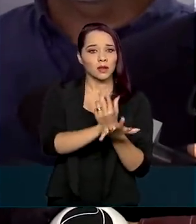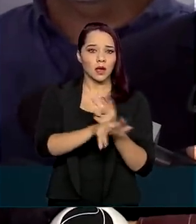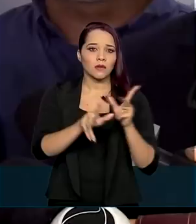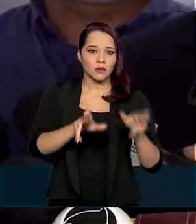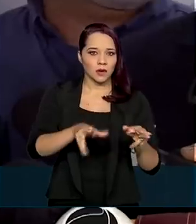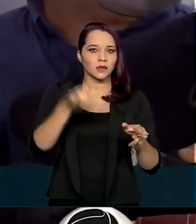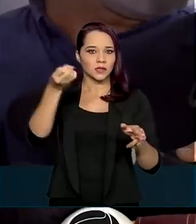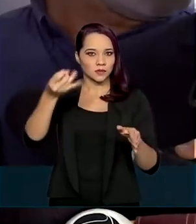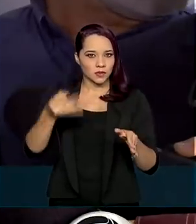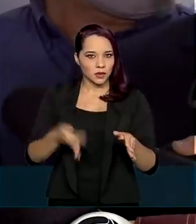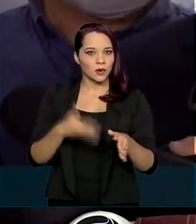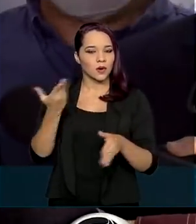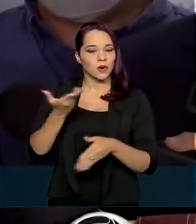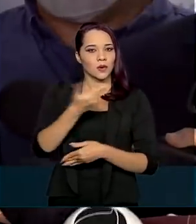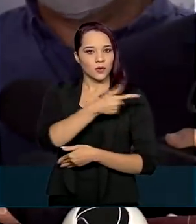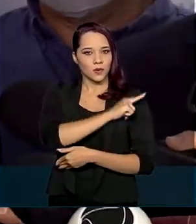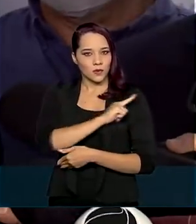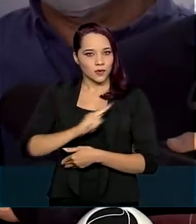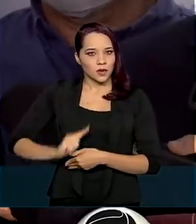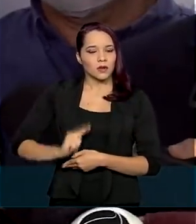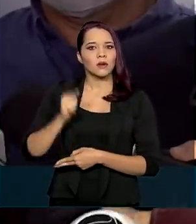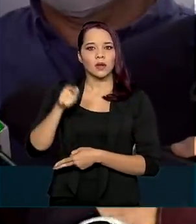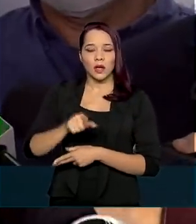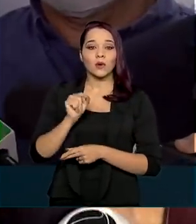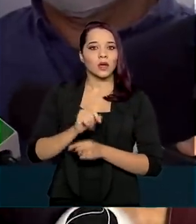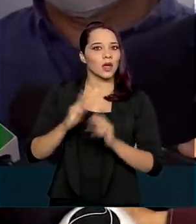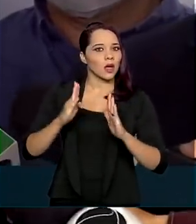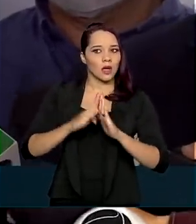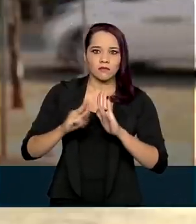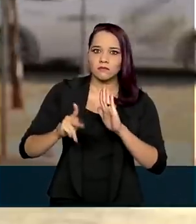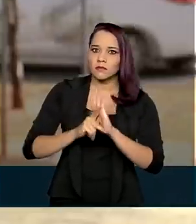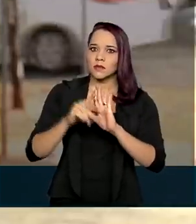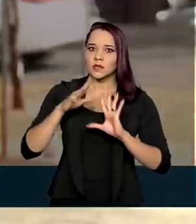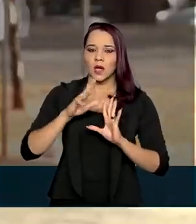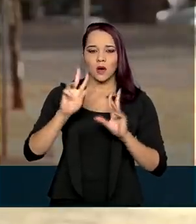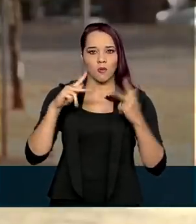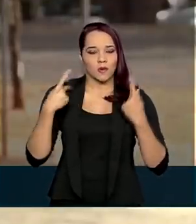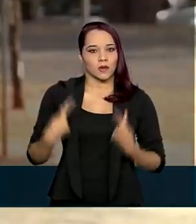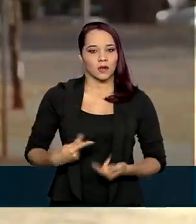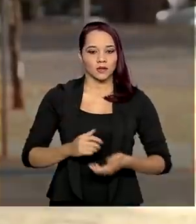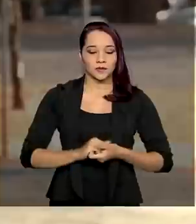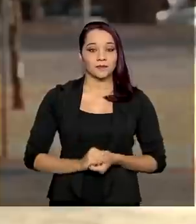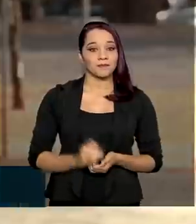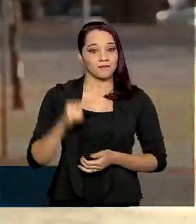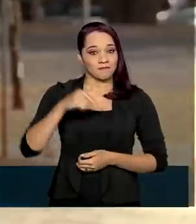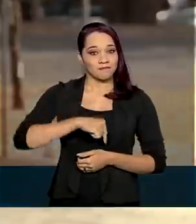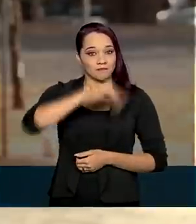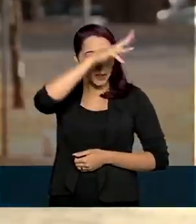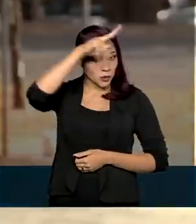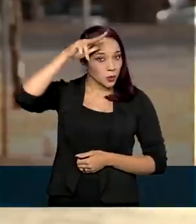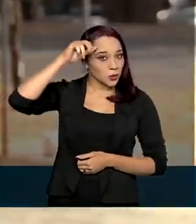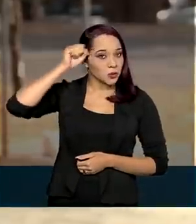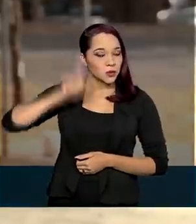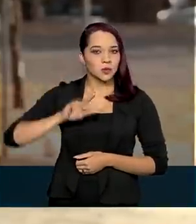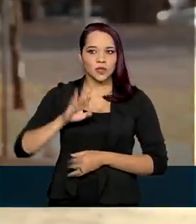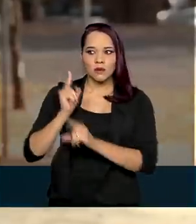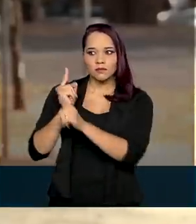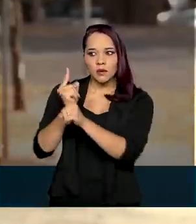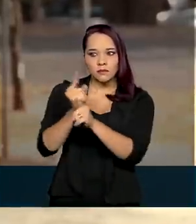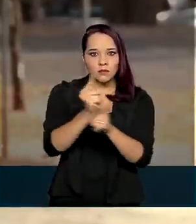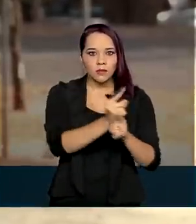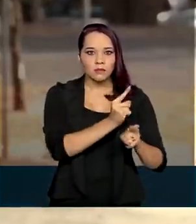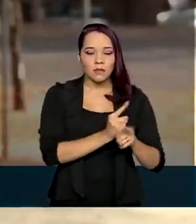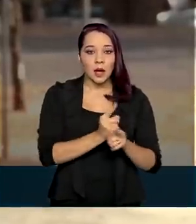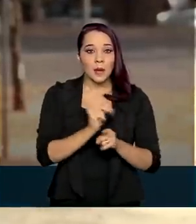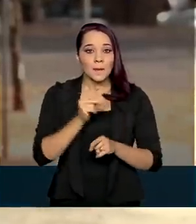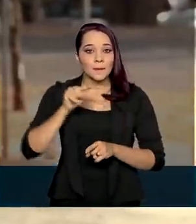pontuou o governador, ele é patrimônio da humanidade. Aqui em Mato Grosso do Sul já foram identificados mais de 1.300